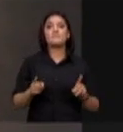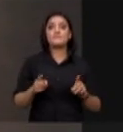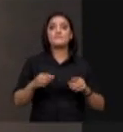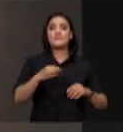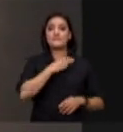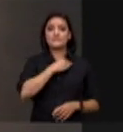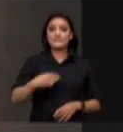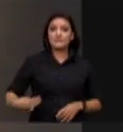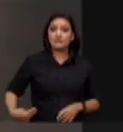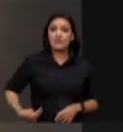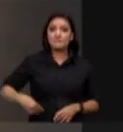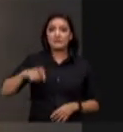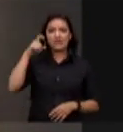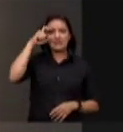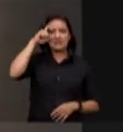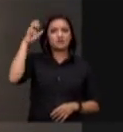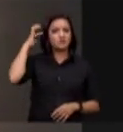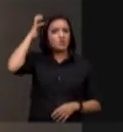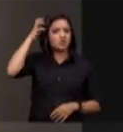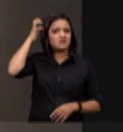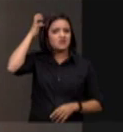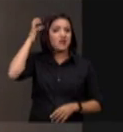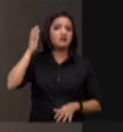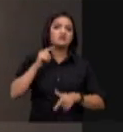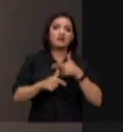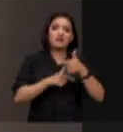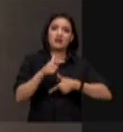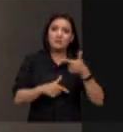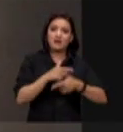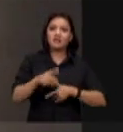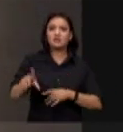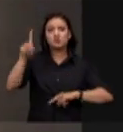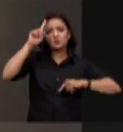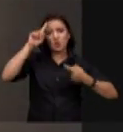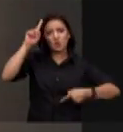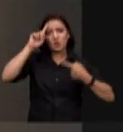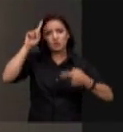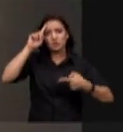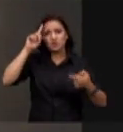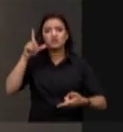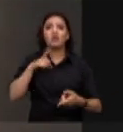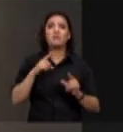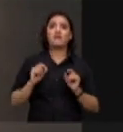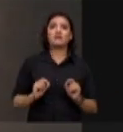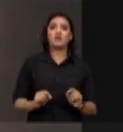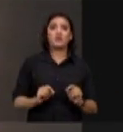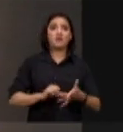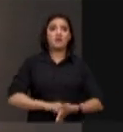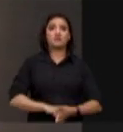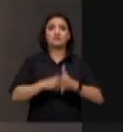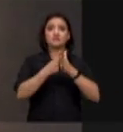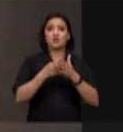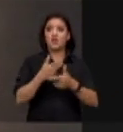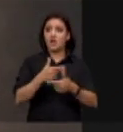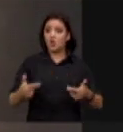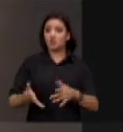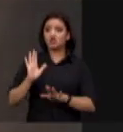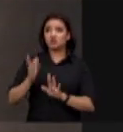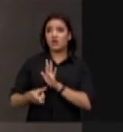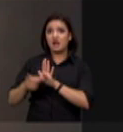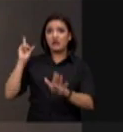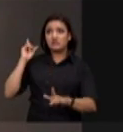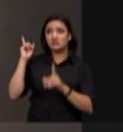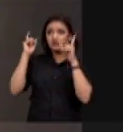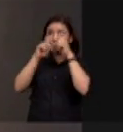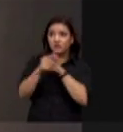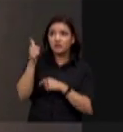ardualmente todos os dias para colocar uma pá de cal na política ambiental que foi construída com muita dificuldade. Houve,